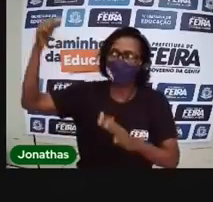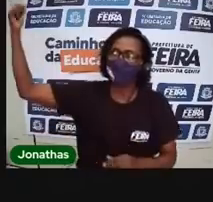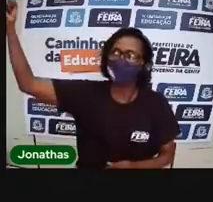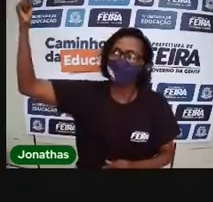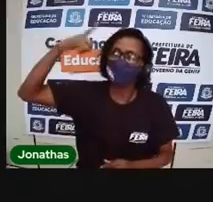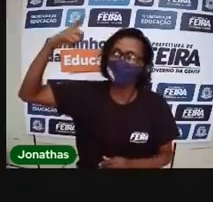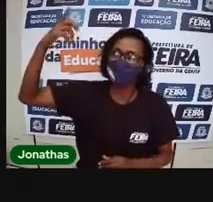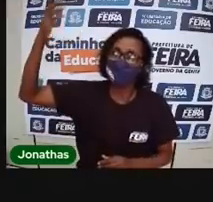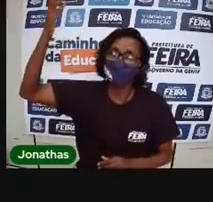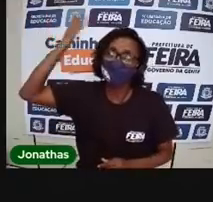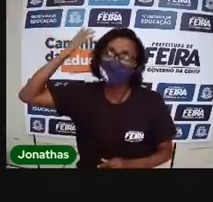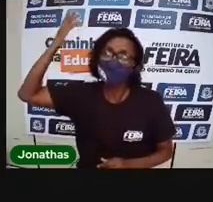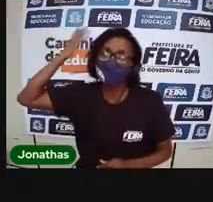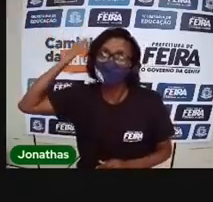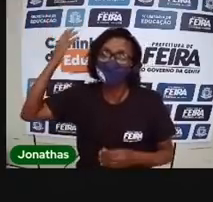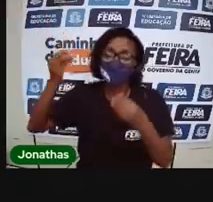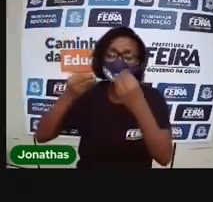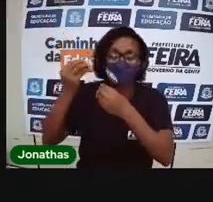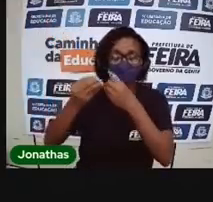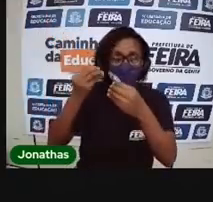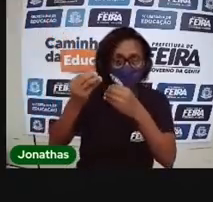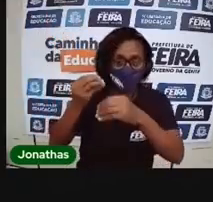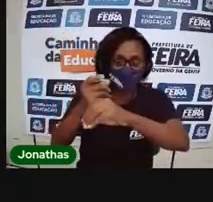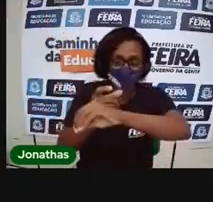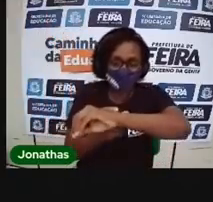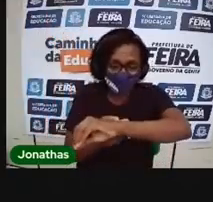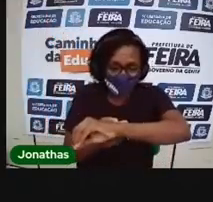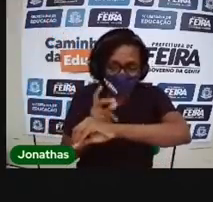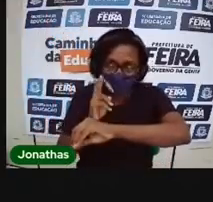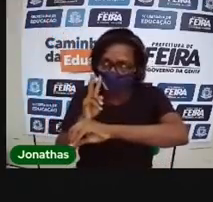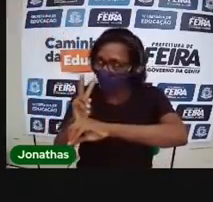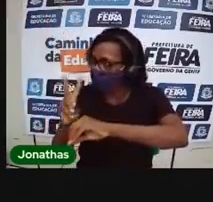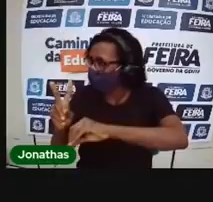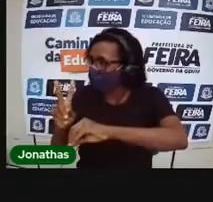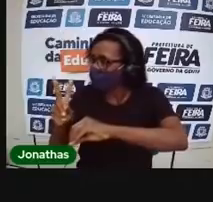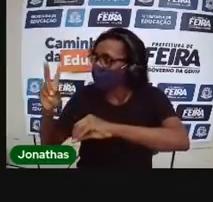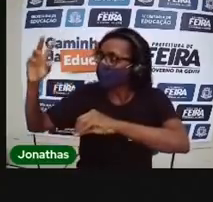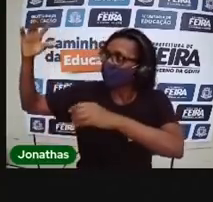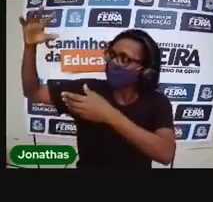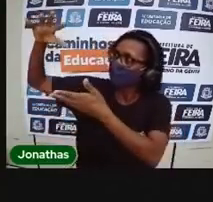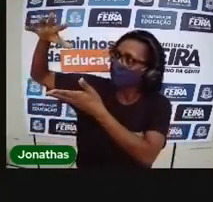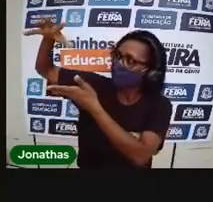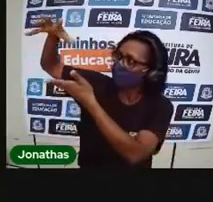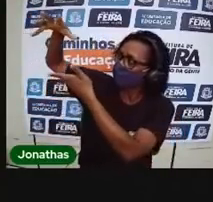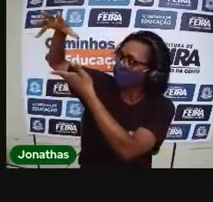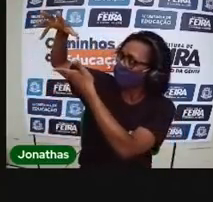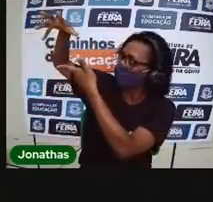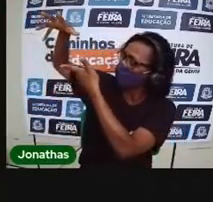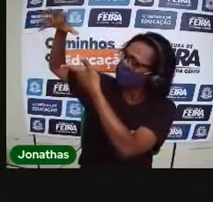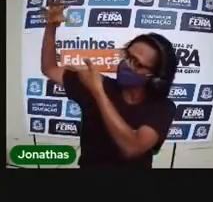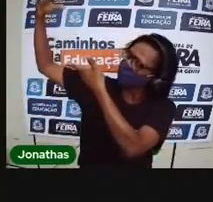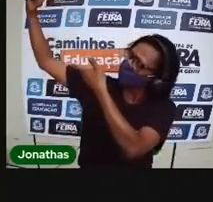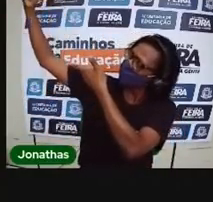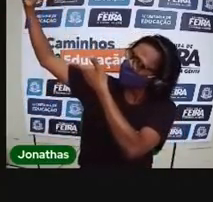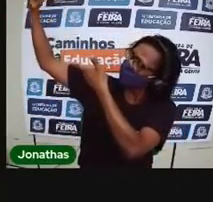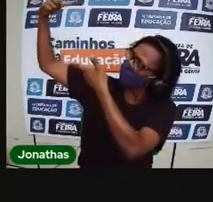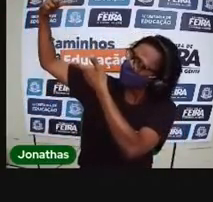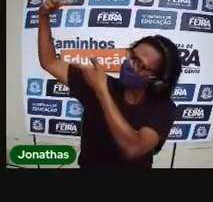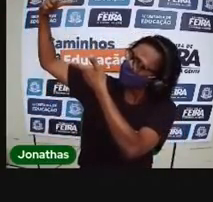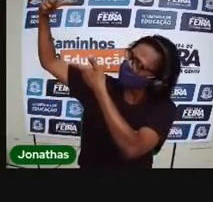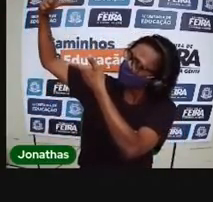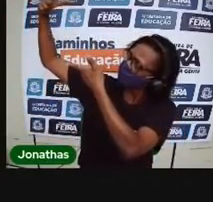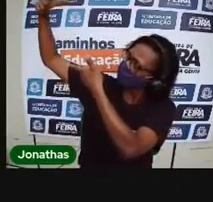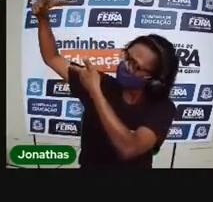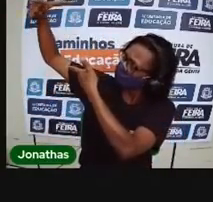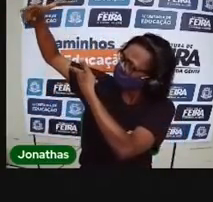os primeiros relógios controlavam o tempo de acordo com a posição da Terra em relação ao sol, conhecidos